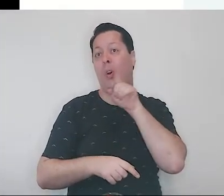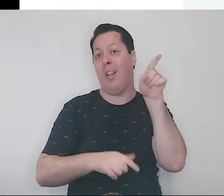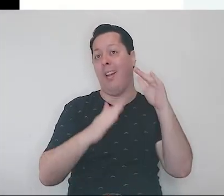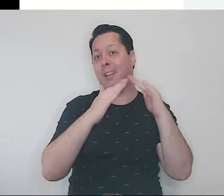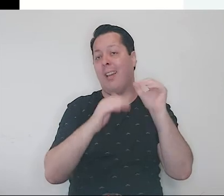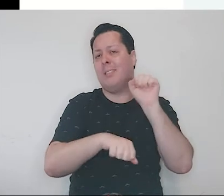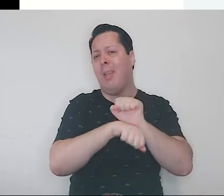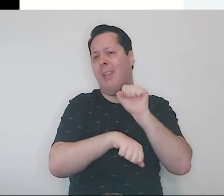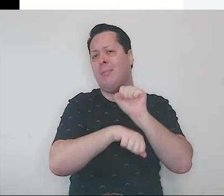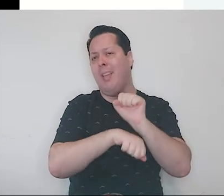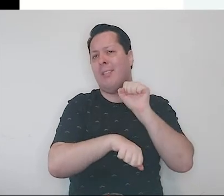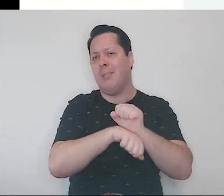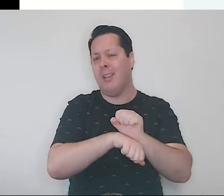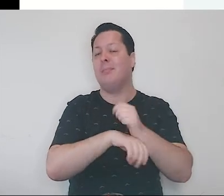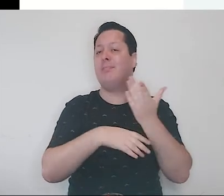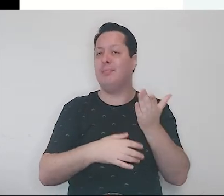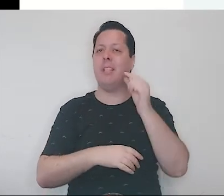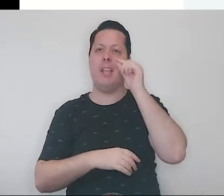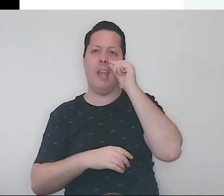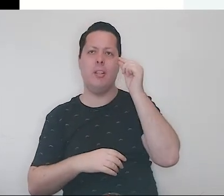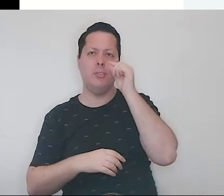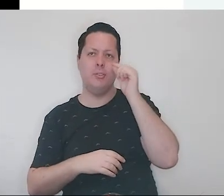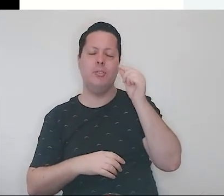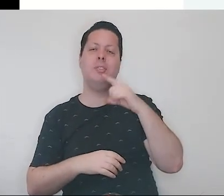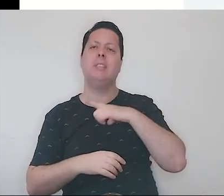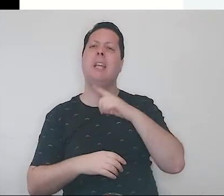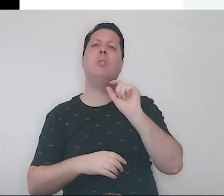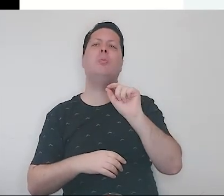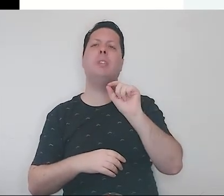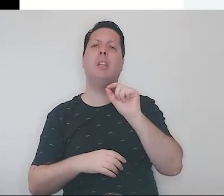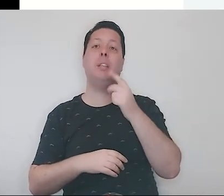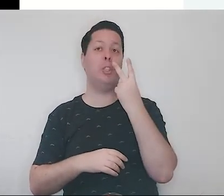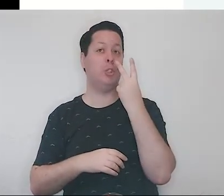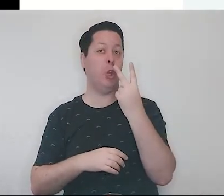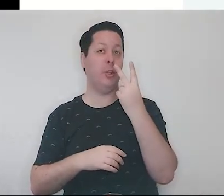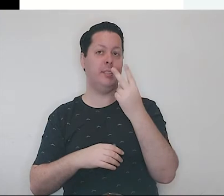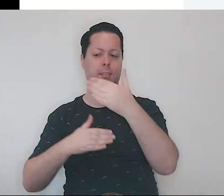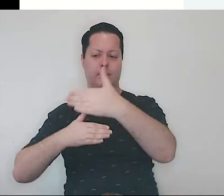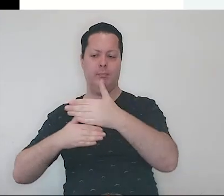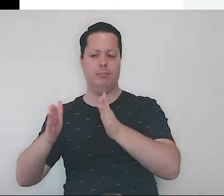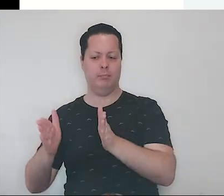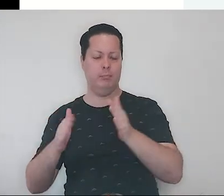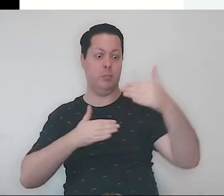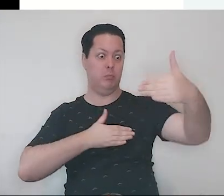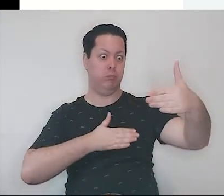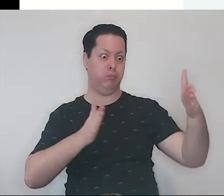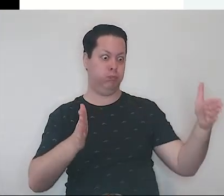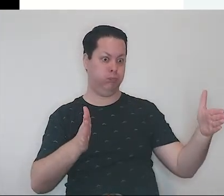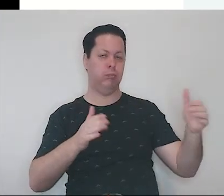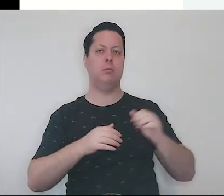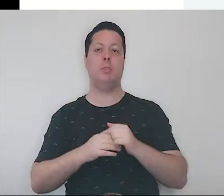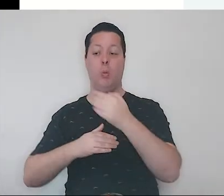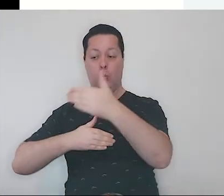Os ratinhos trouxeram dois pacotes de lembrancinho.